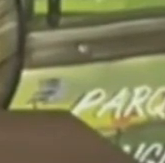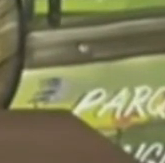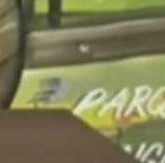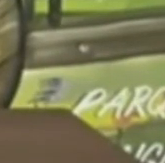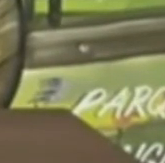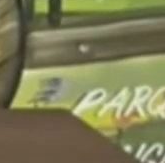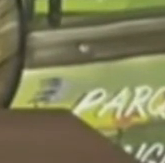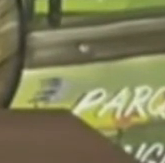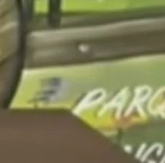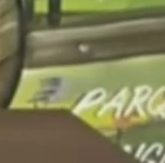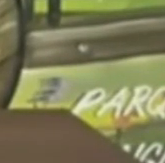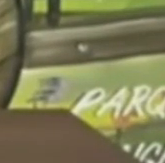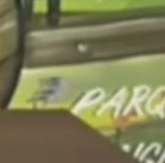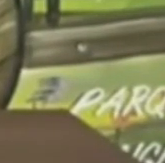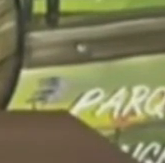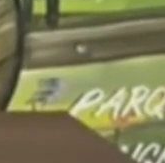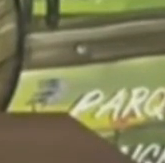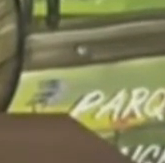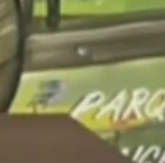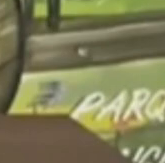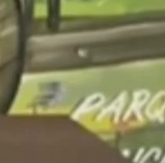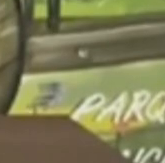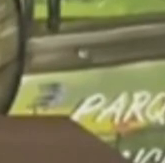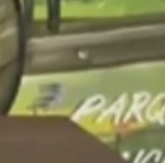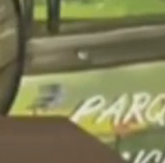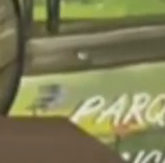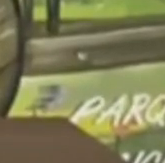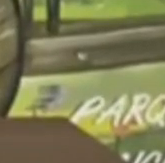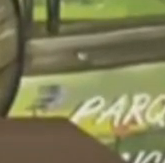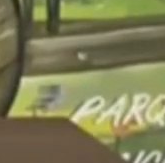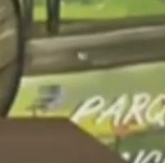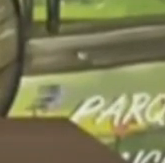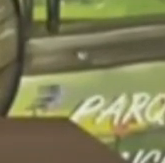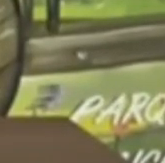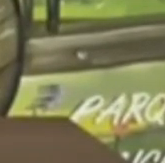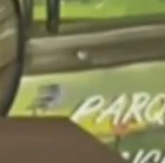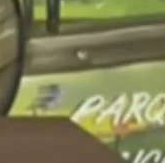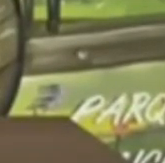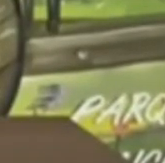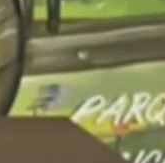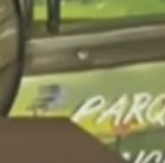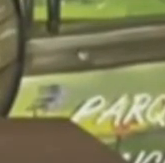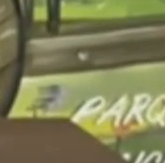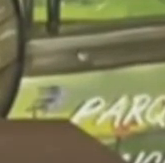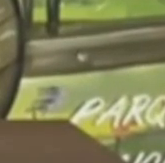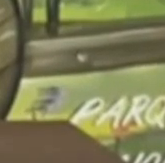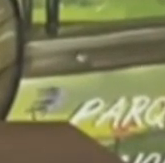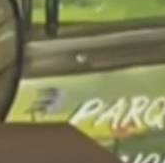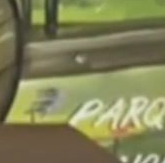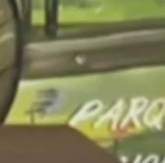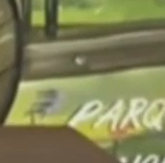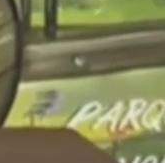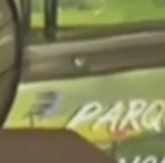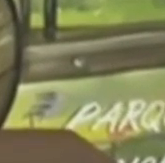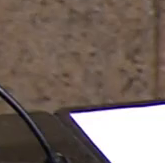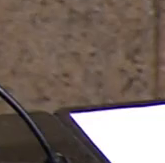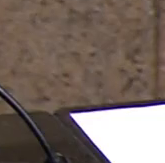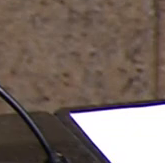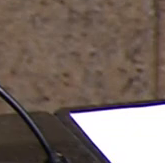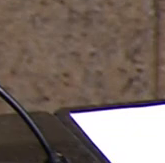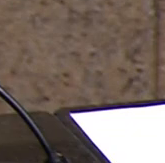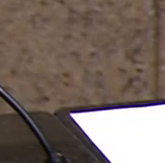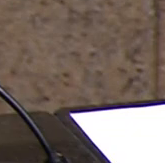imediata sem chances de continuar sendo funcionária da prefeitura de Cristiúma tá bom gente um abraço a todos